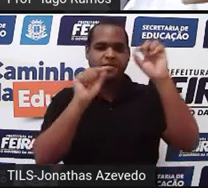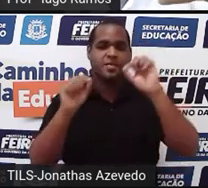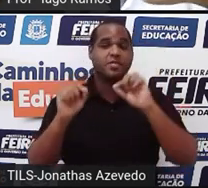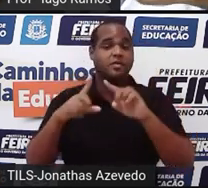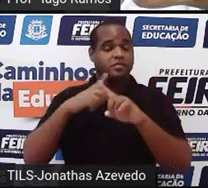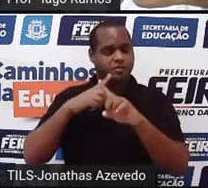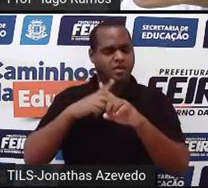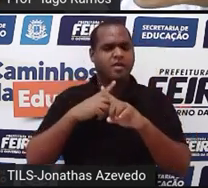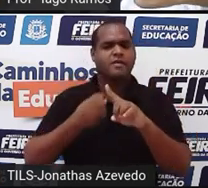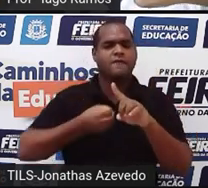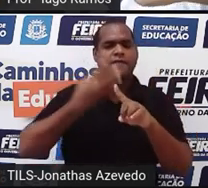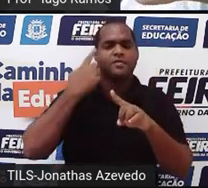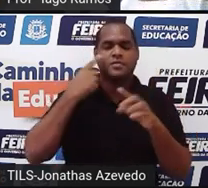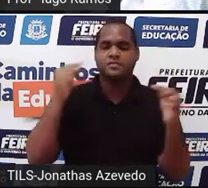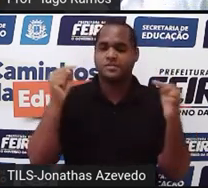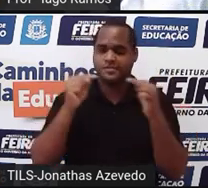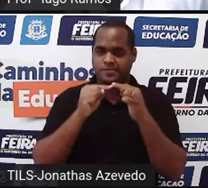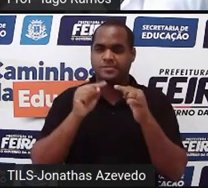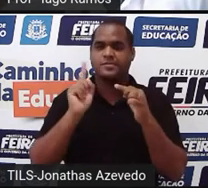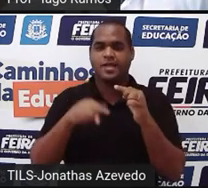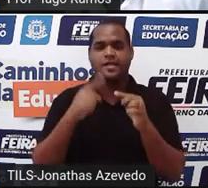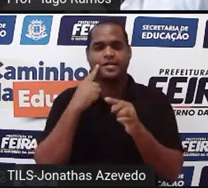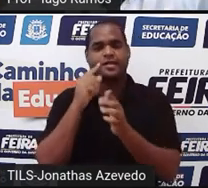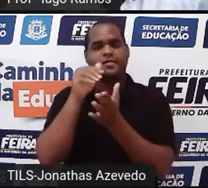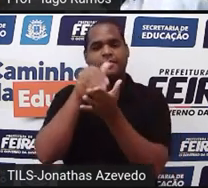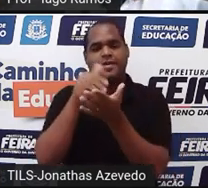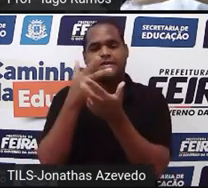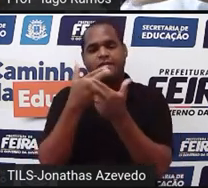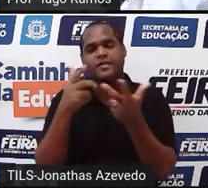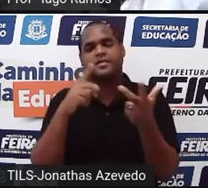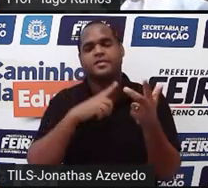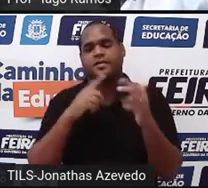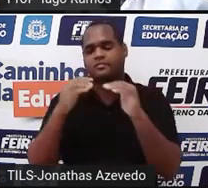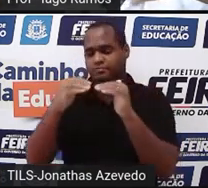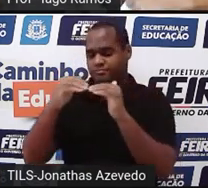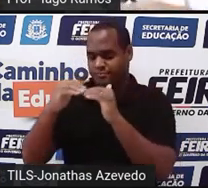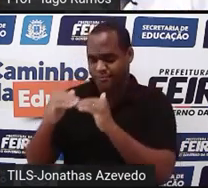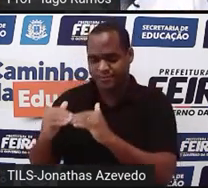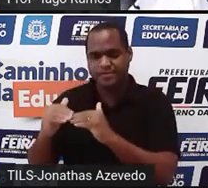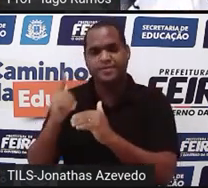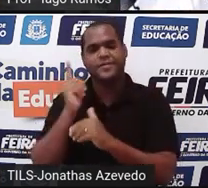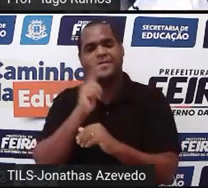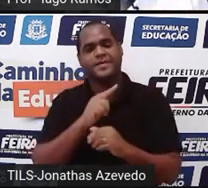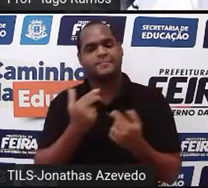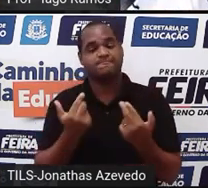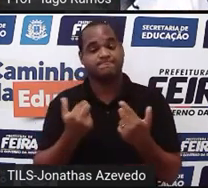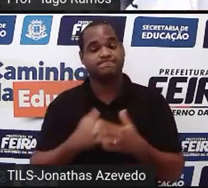de cima batem com os infinitos pontos da reta de baixo.